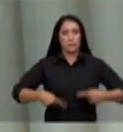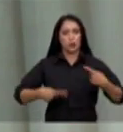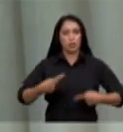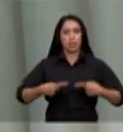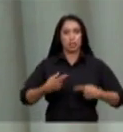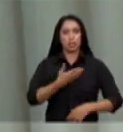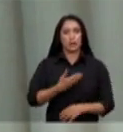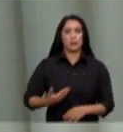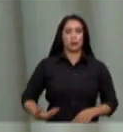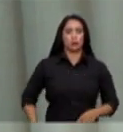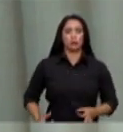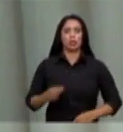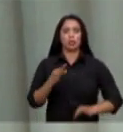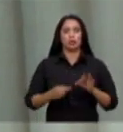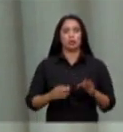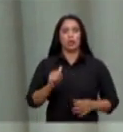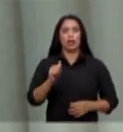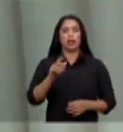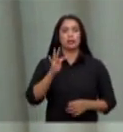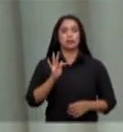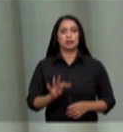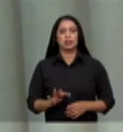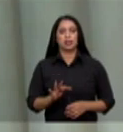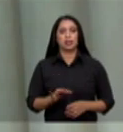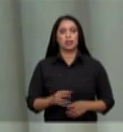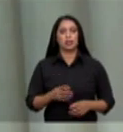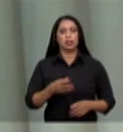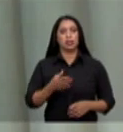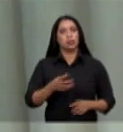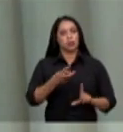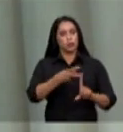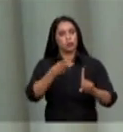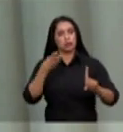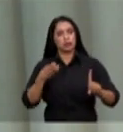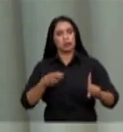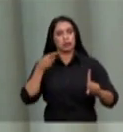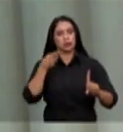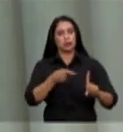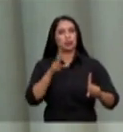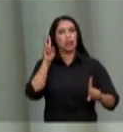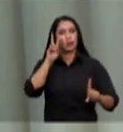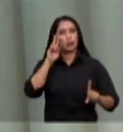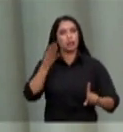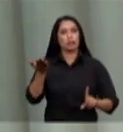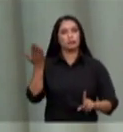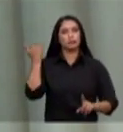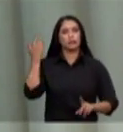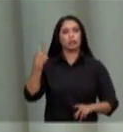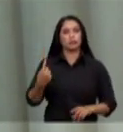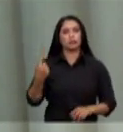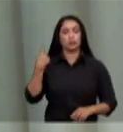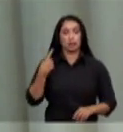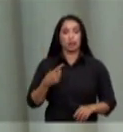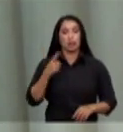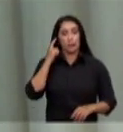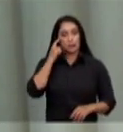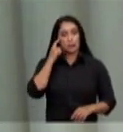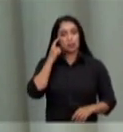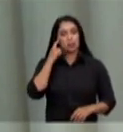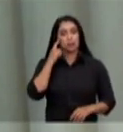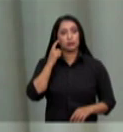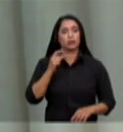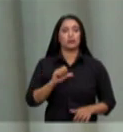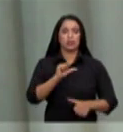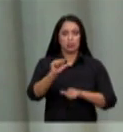ao julgar a questão da TI dos Yanomami esse processo me remete àquela época e acho que vai ser